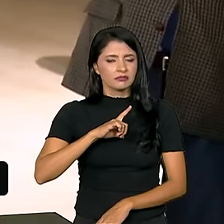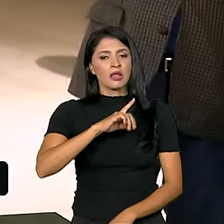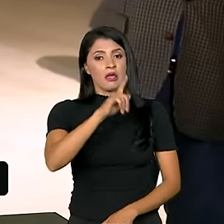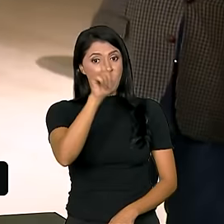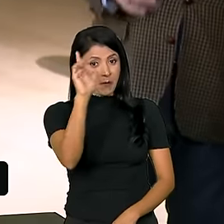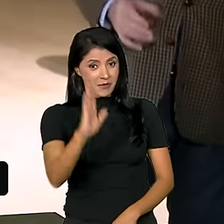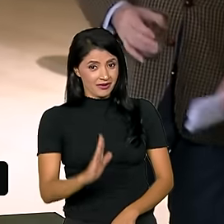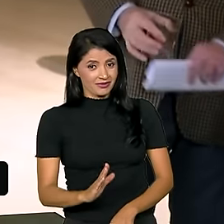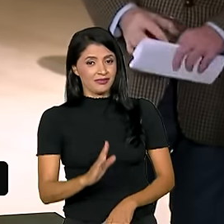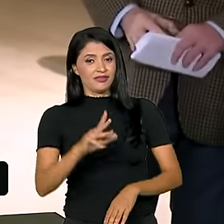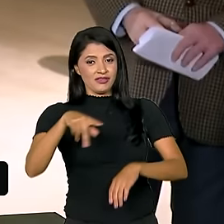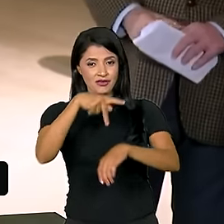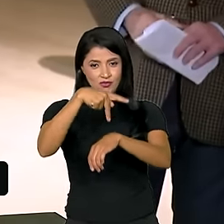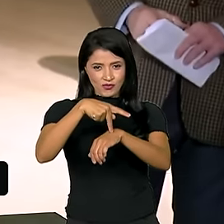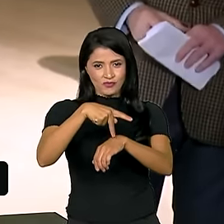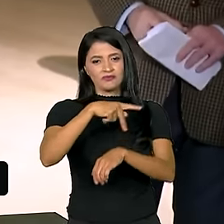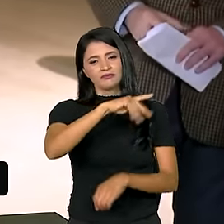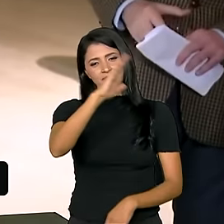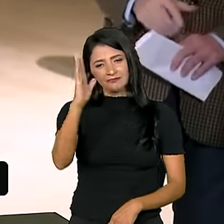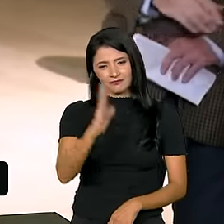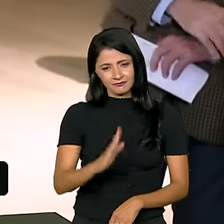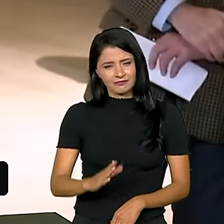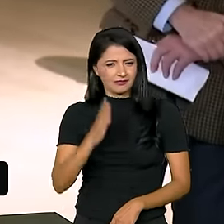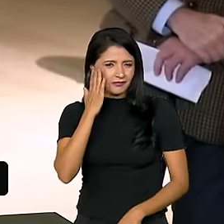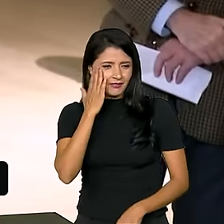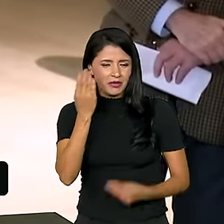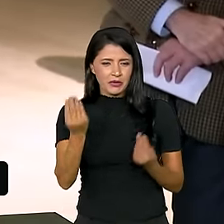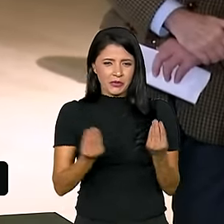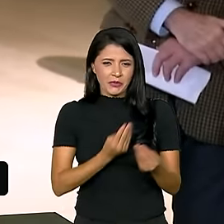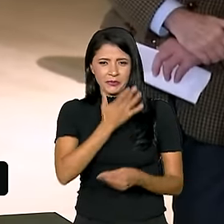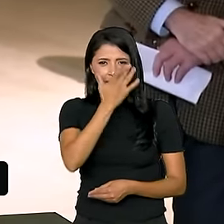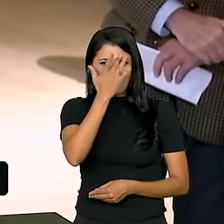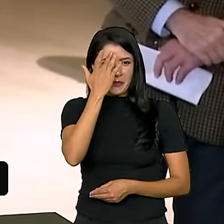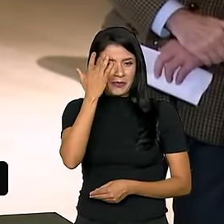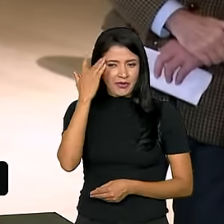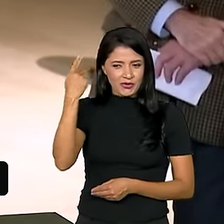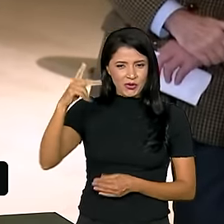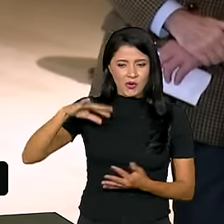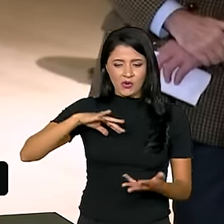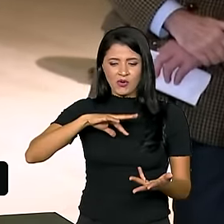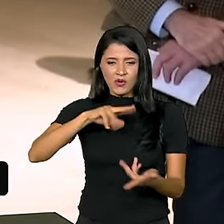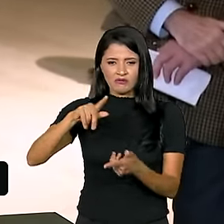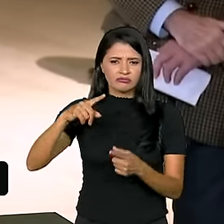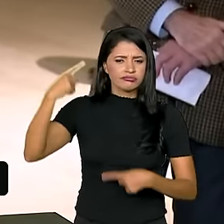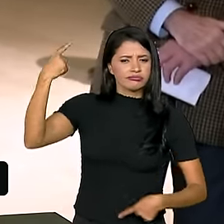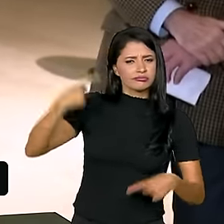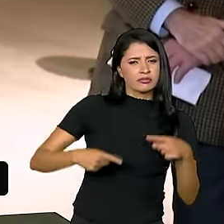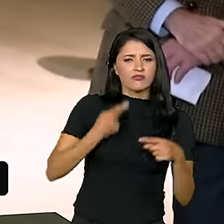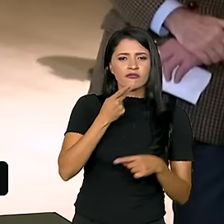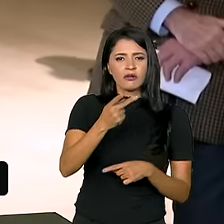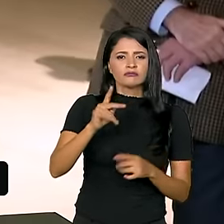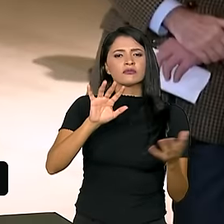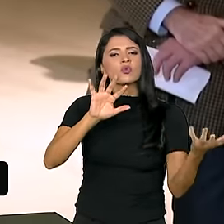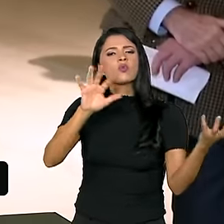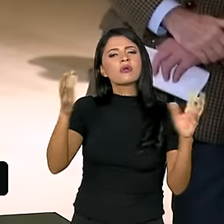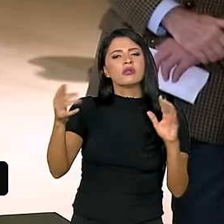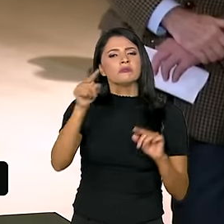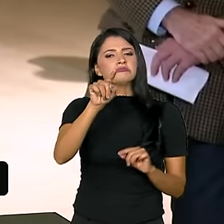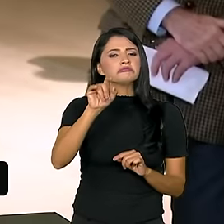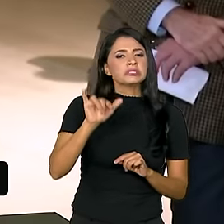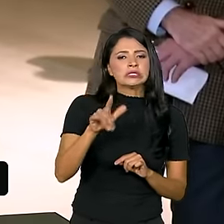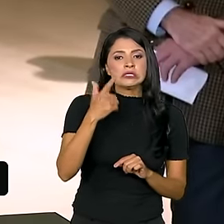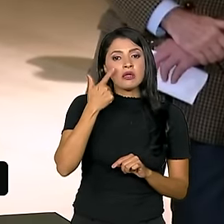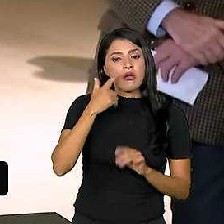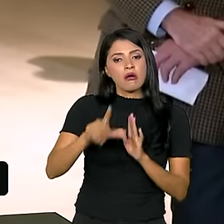é um país, sabe, que ninguém hoje no planeta pode discutir a questão do clima sem levar